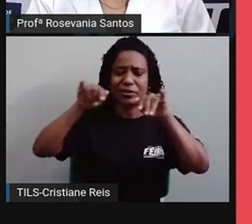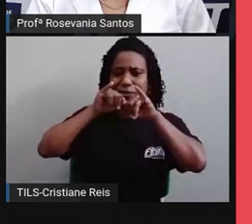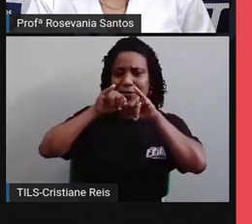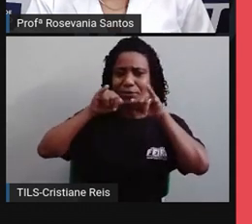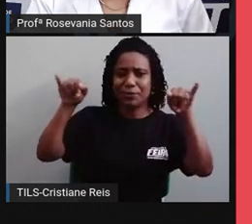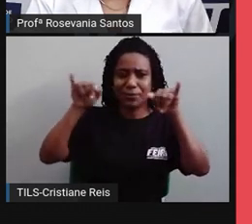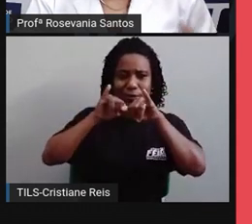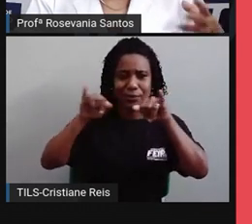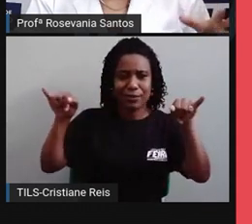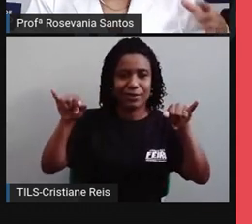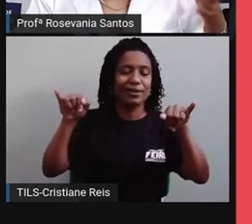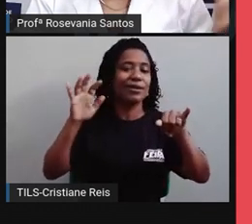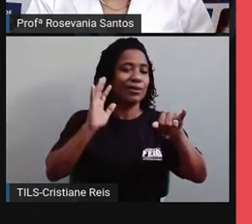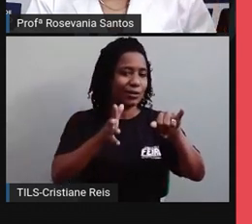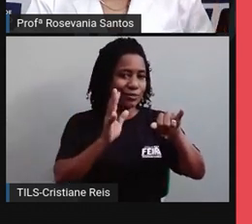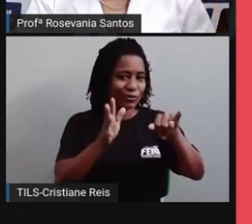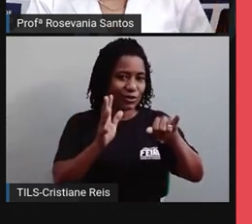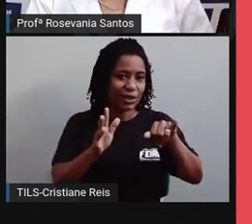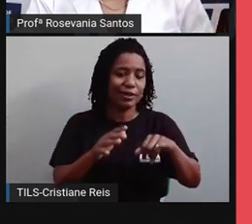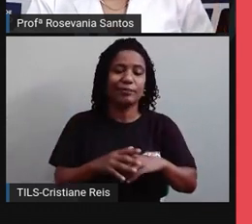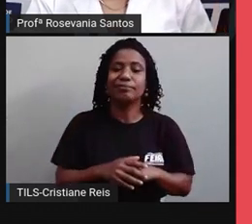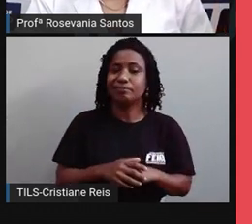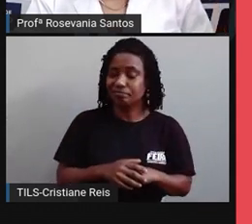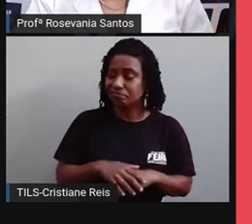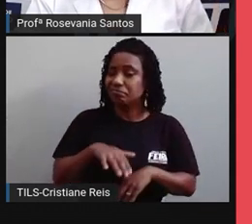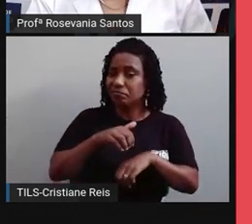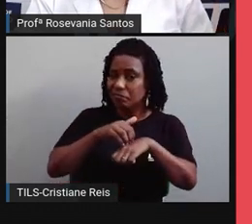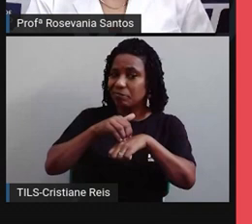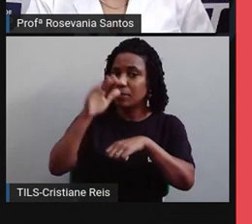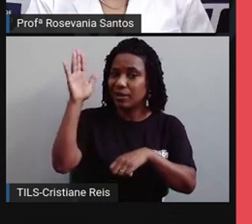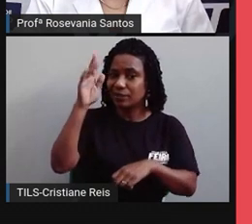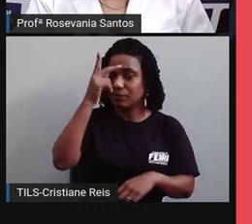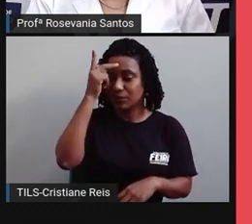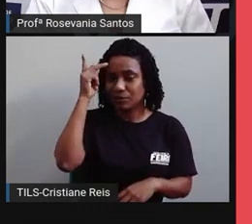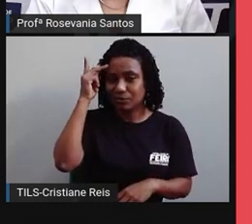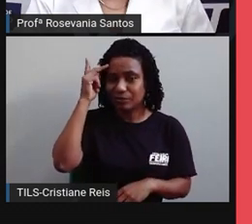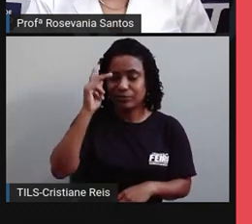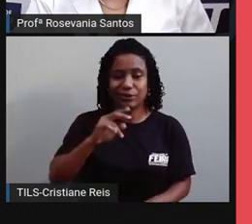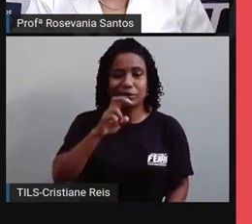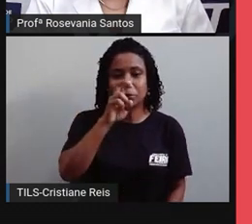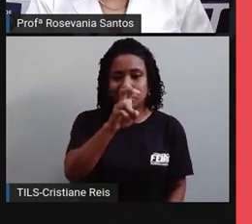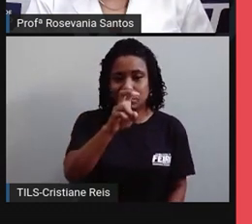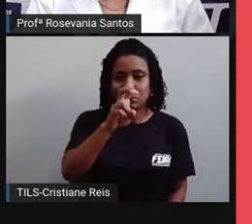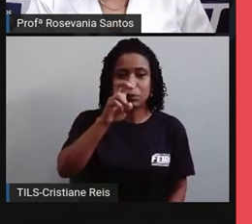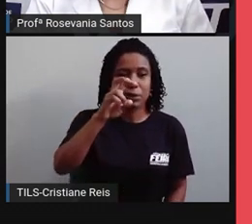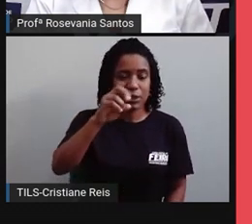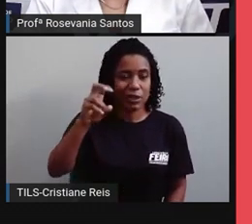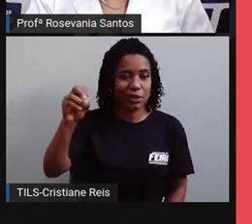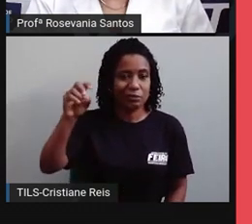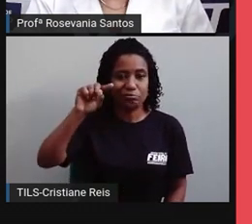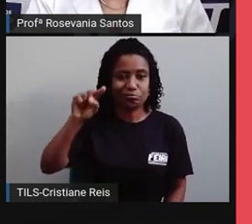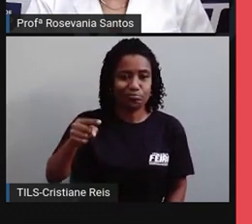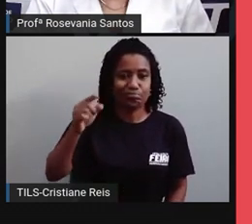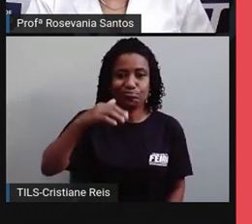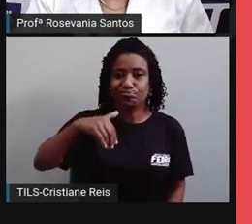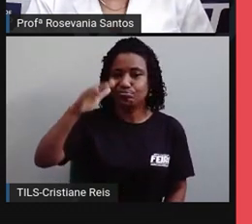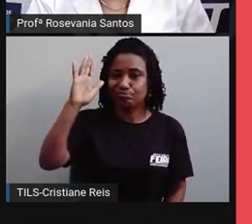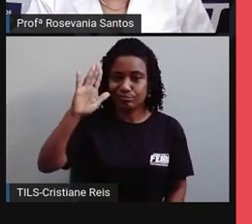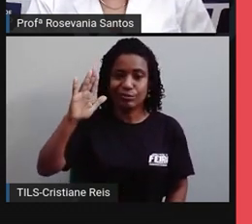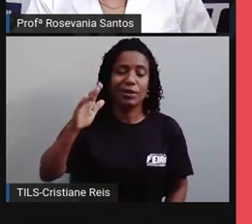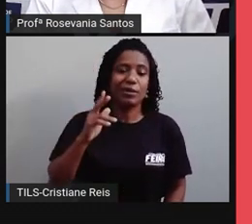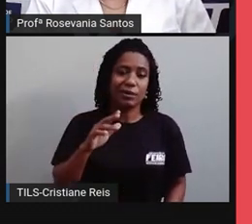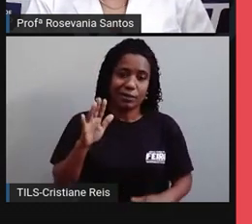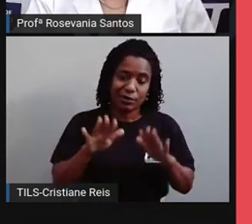sabe que já tem 580 e tantos, né, e mil mortos. Então, isso significa que a gente vai